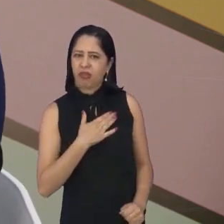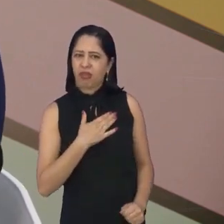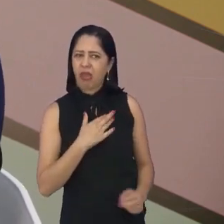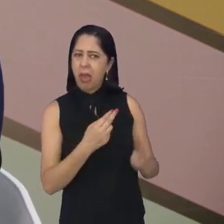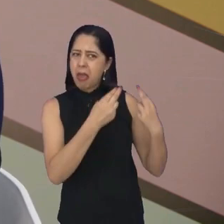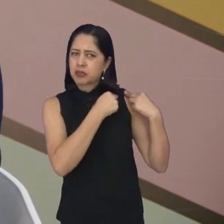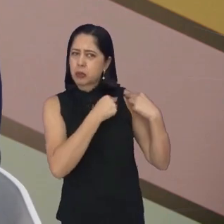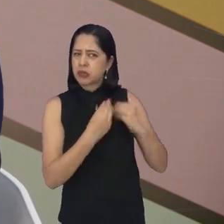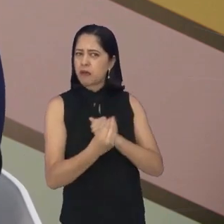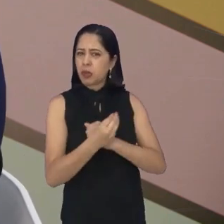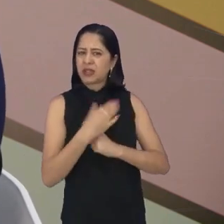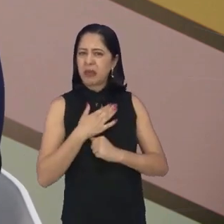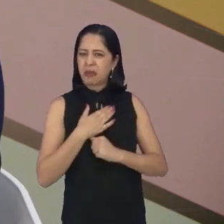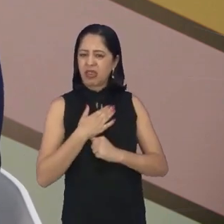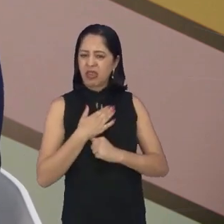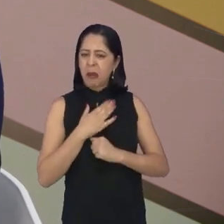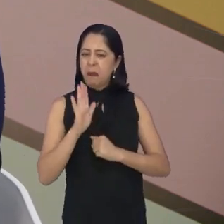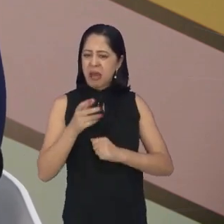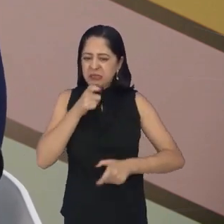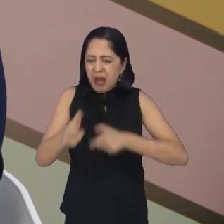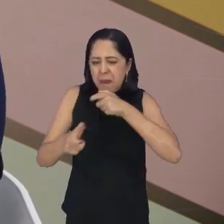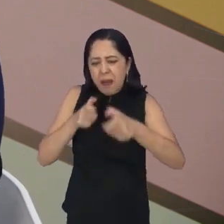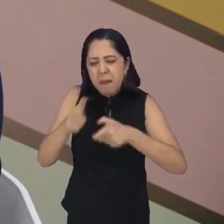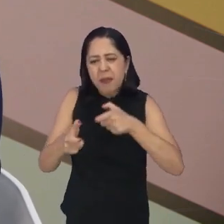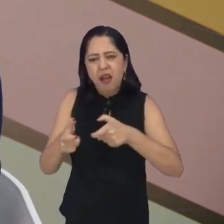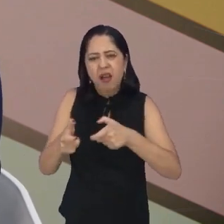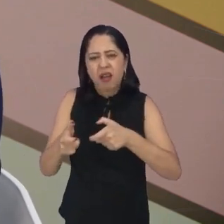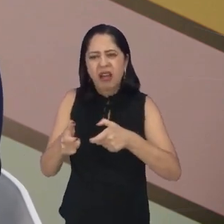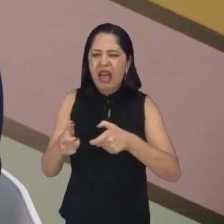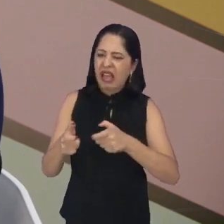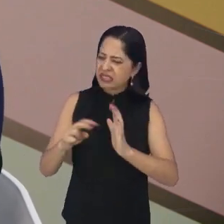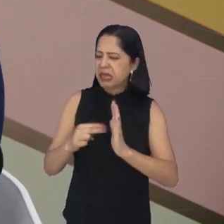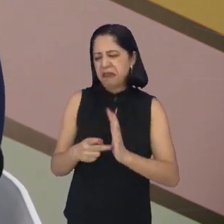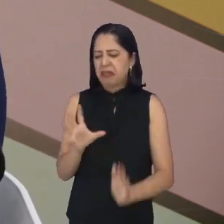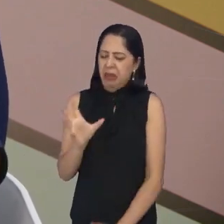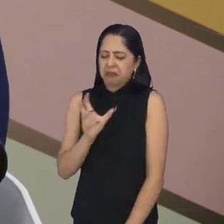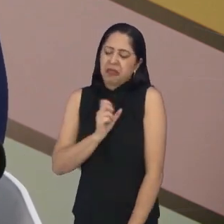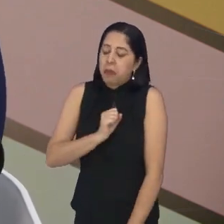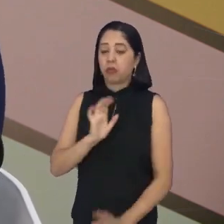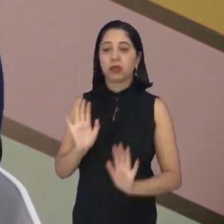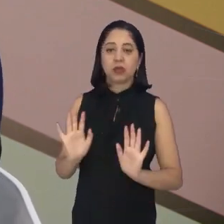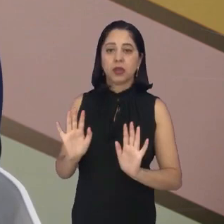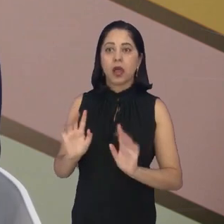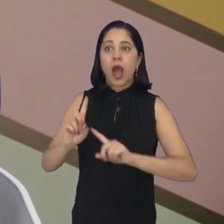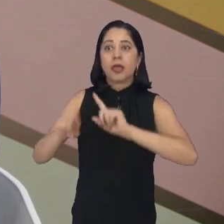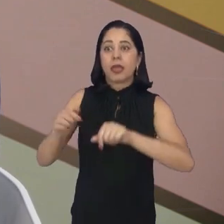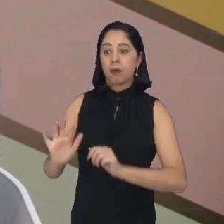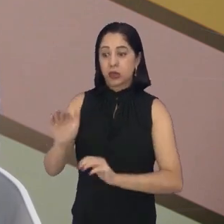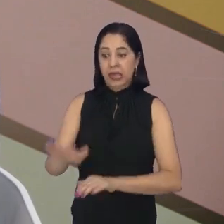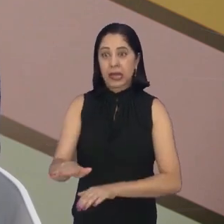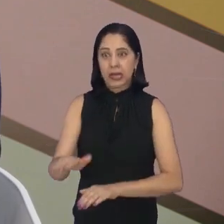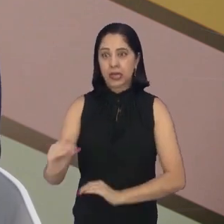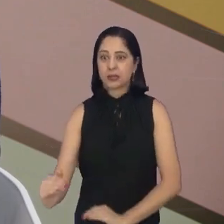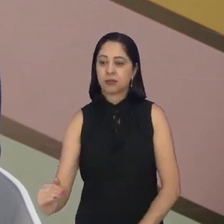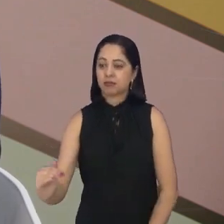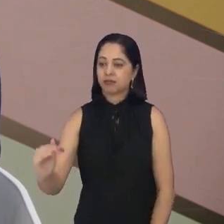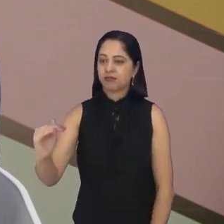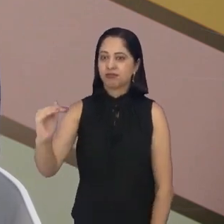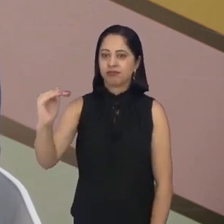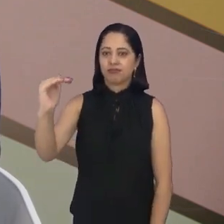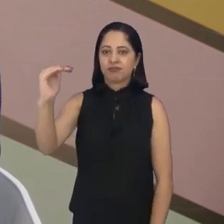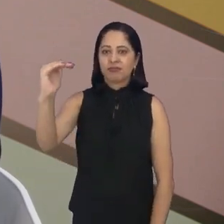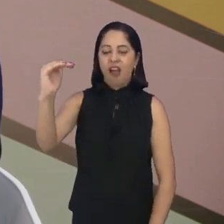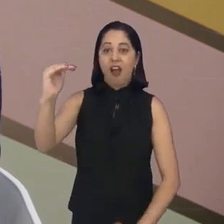responsável por mim, me trata desse jeito, é porque é assim, isso é amor. Então, quando ela vai para a vida adulta, ela vai